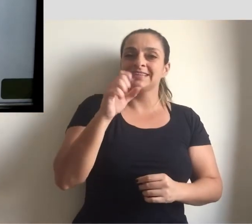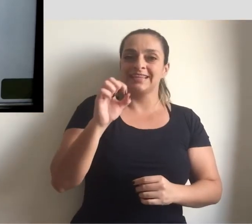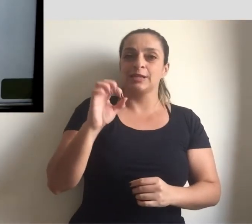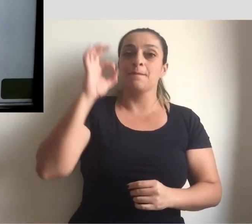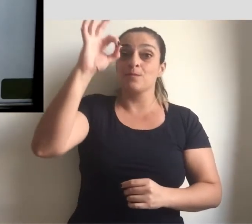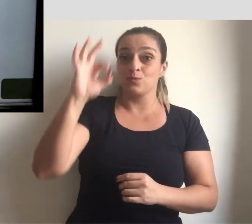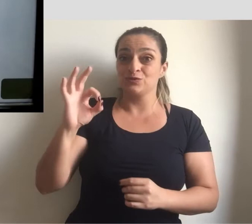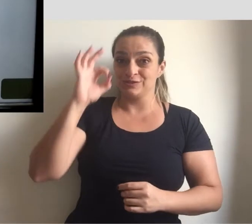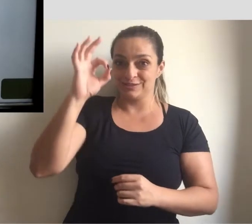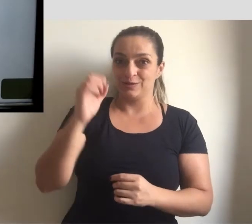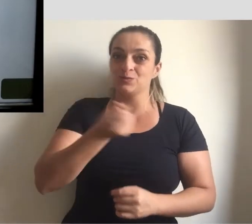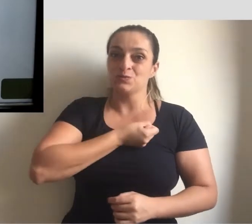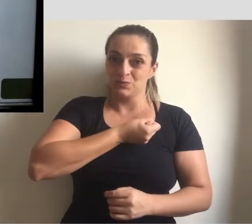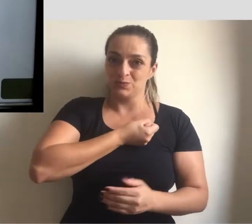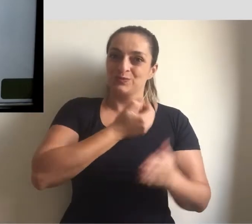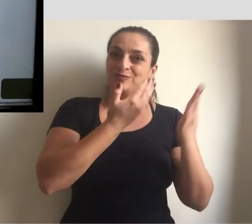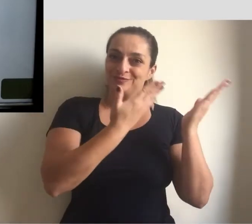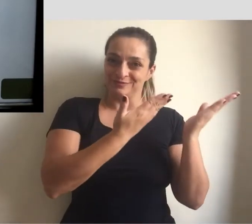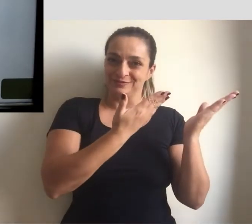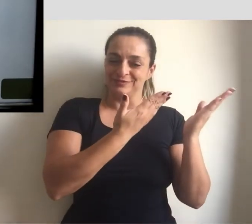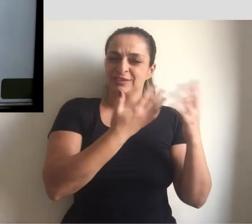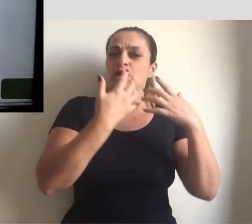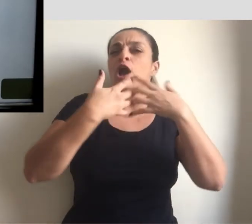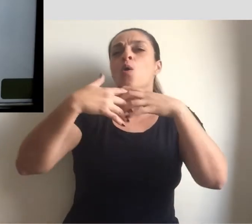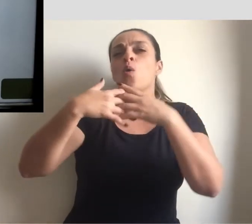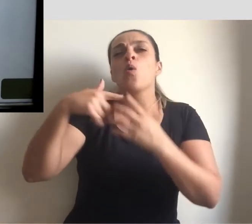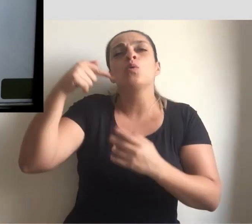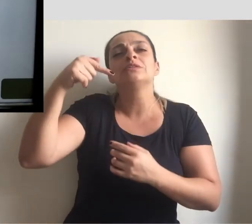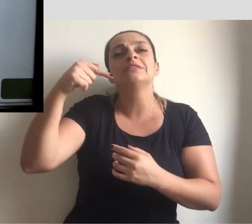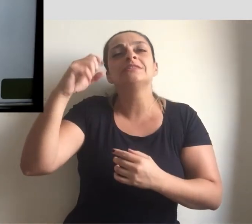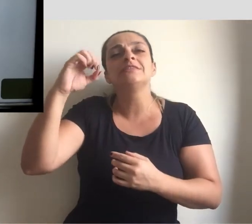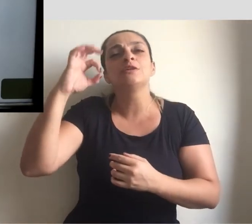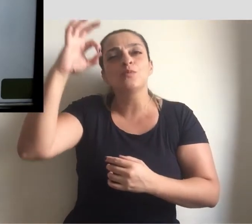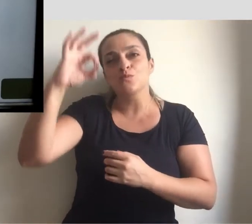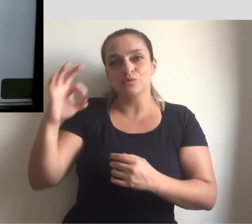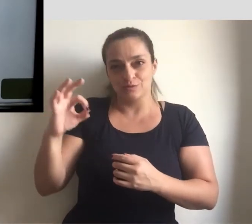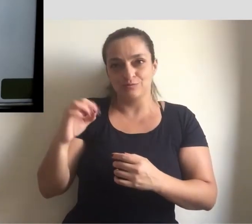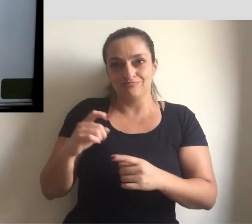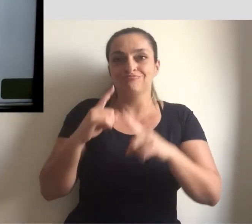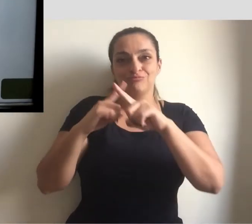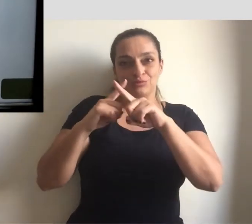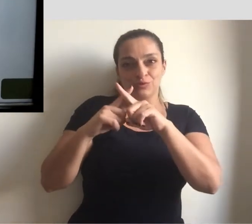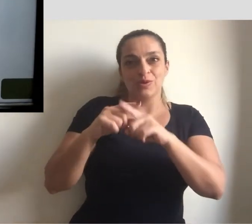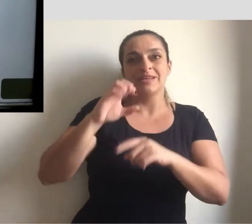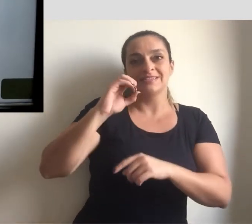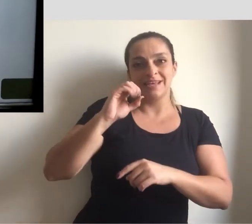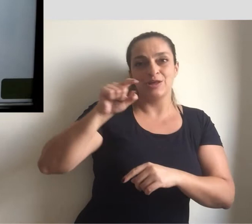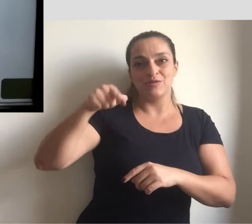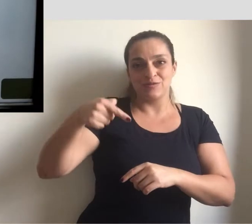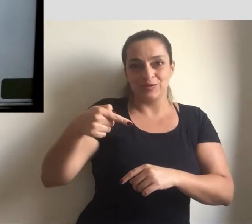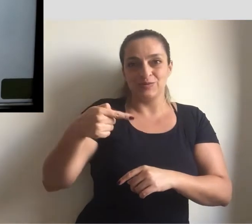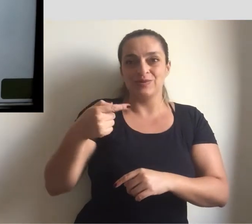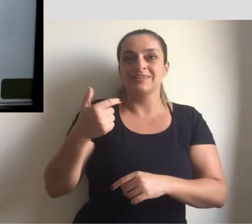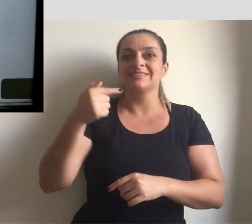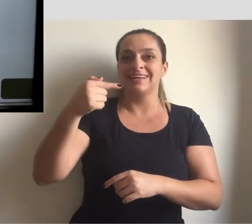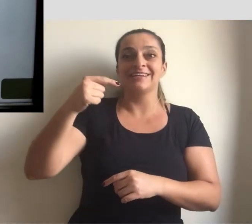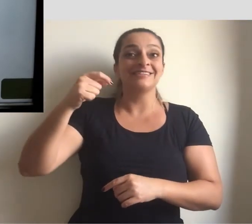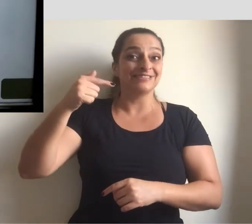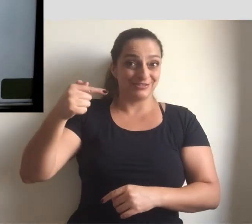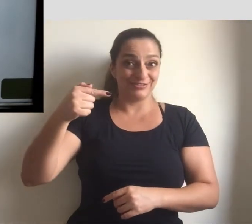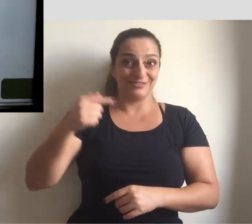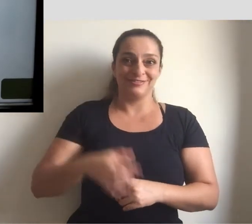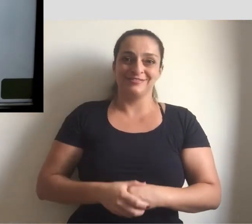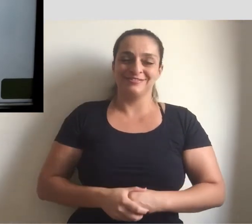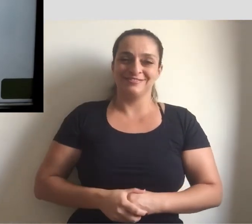desse número. Como calcular 70% dele? Multiplicando por 0,7.